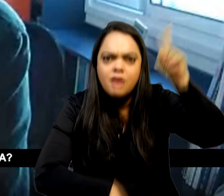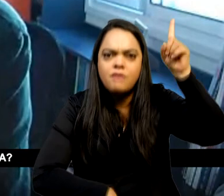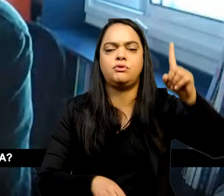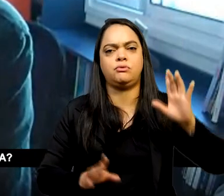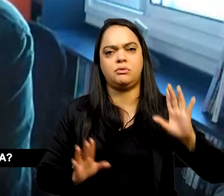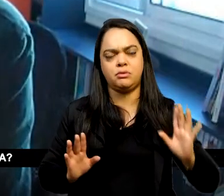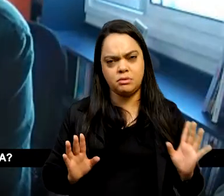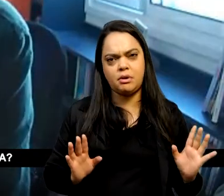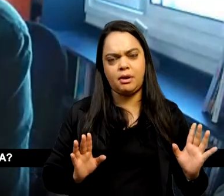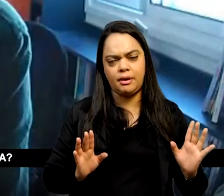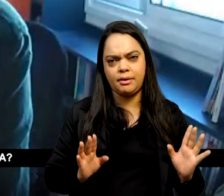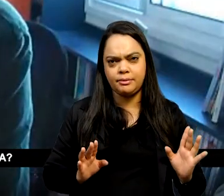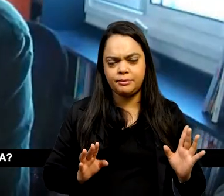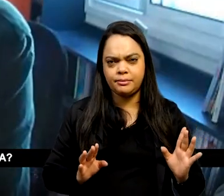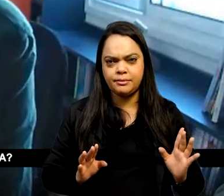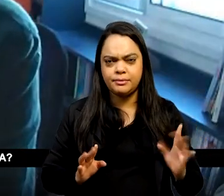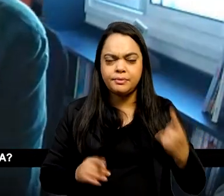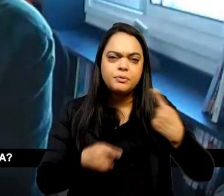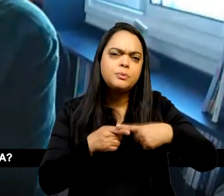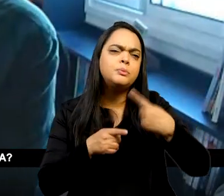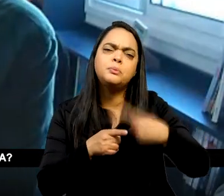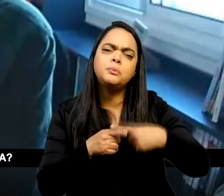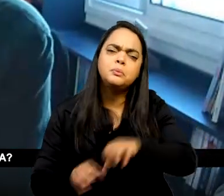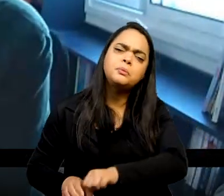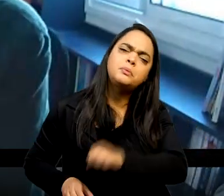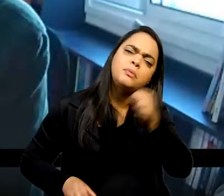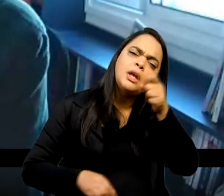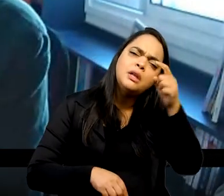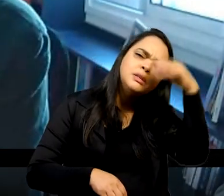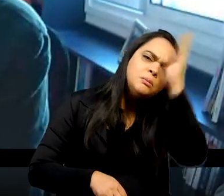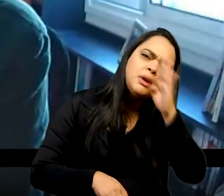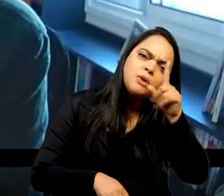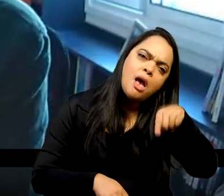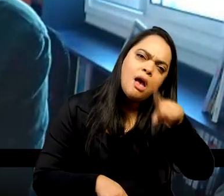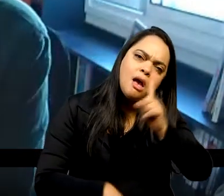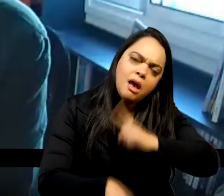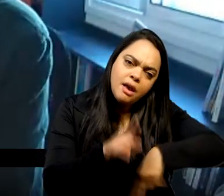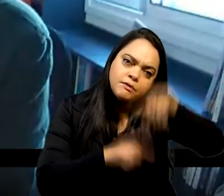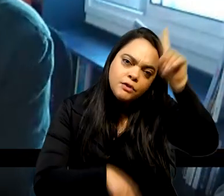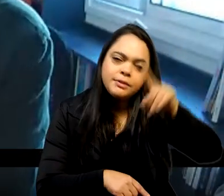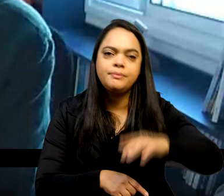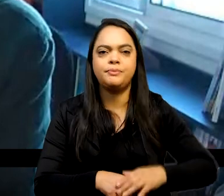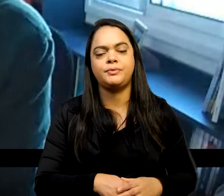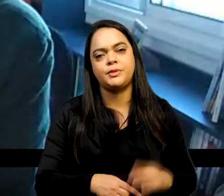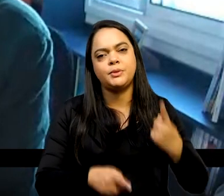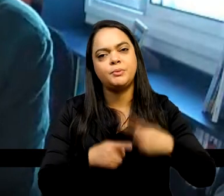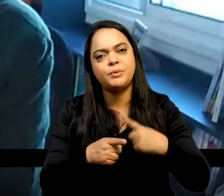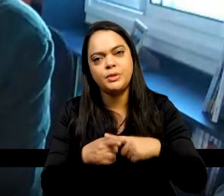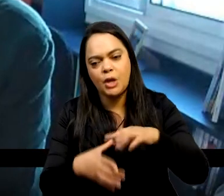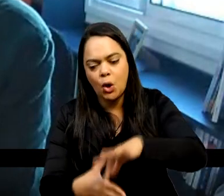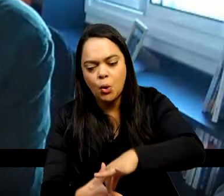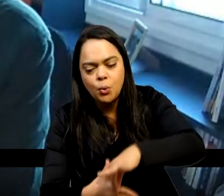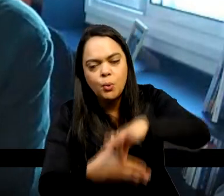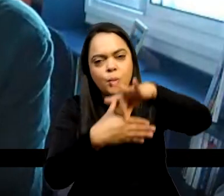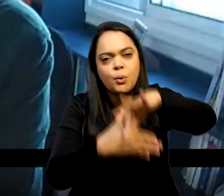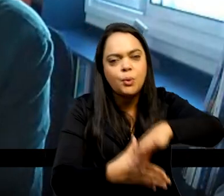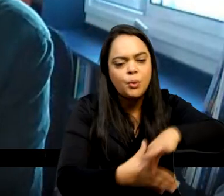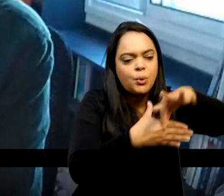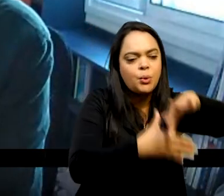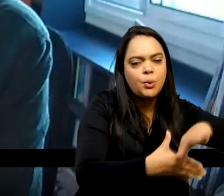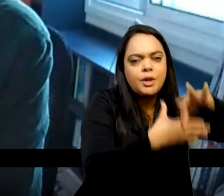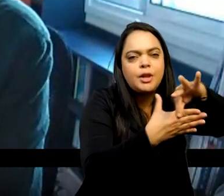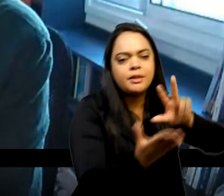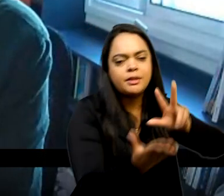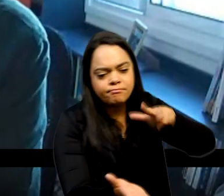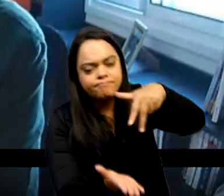digo, por que a independência do Brasil foi revolucionária? Porque os líderes independentistas, alguns dos protagonistas